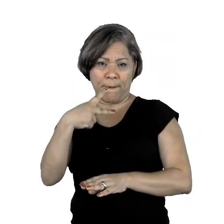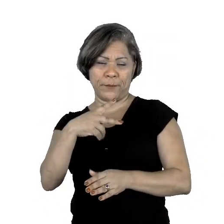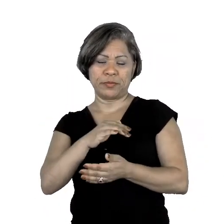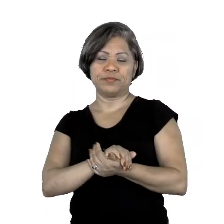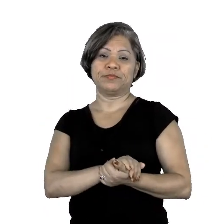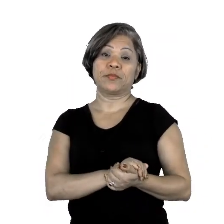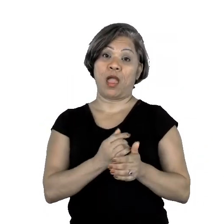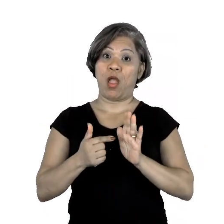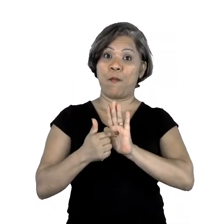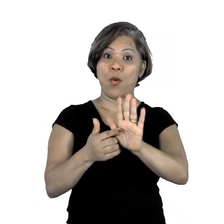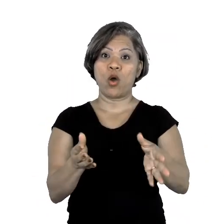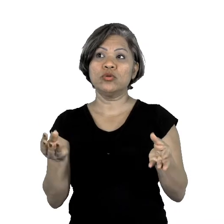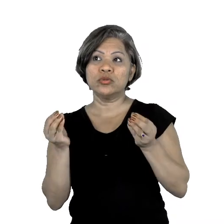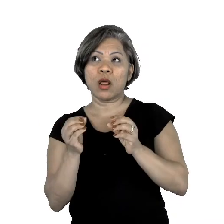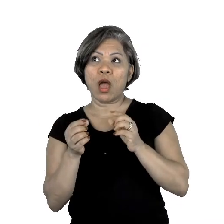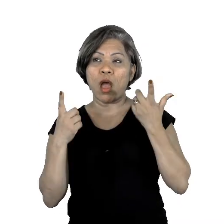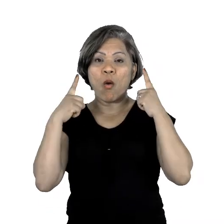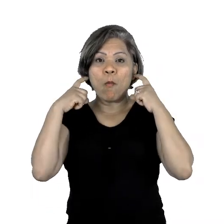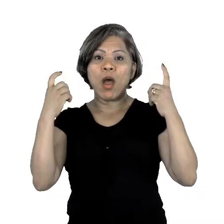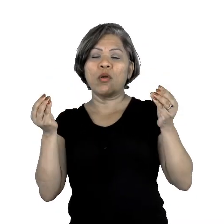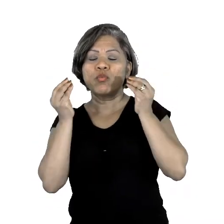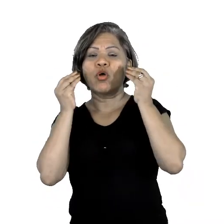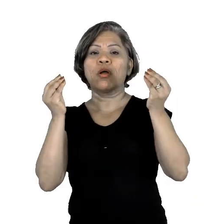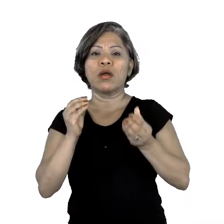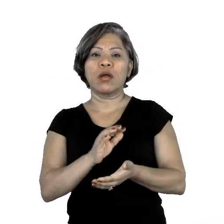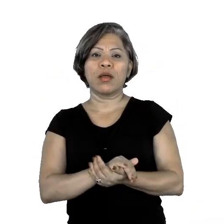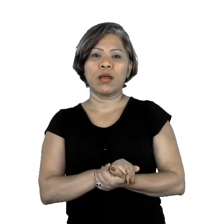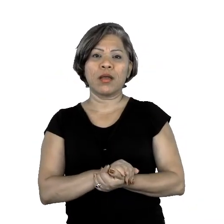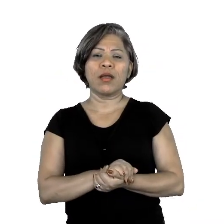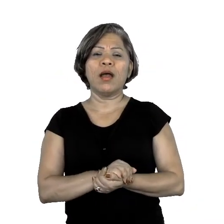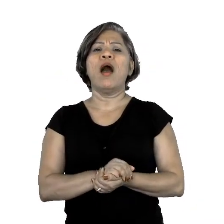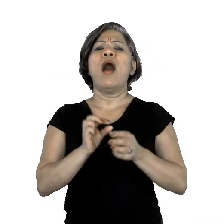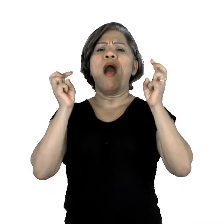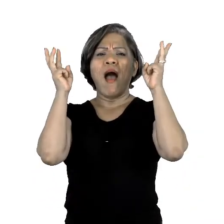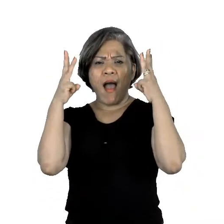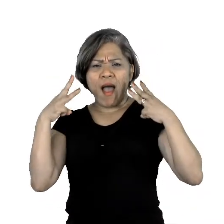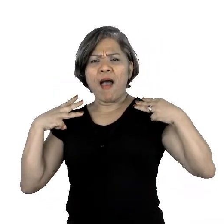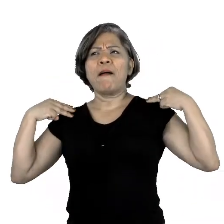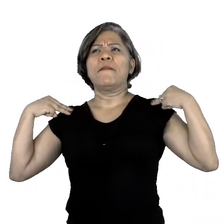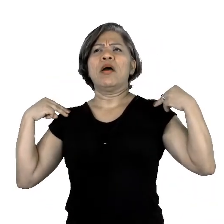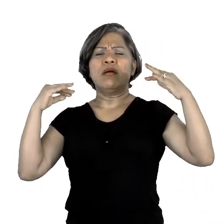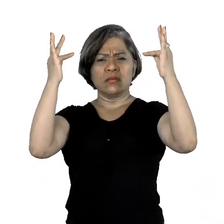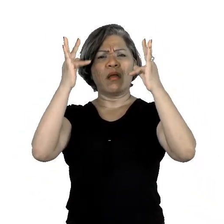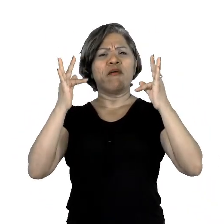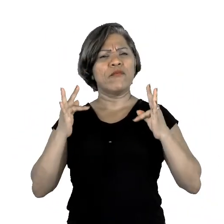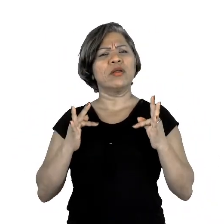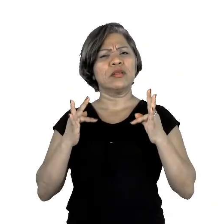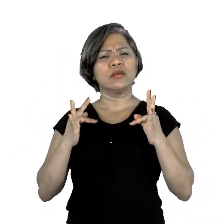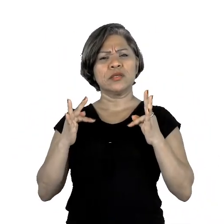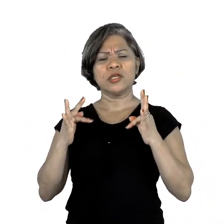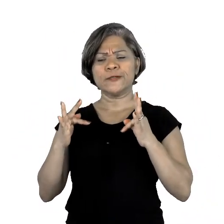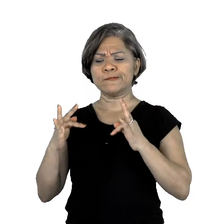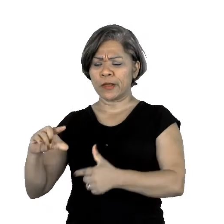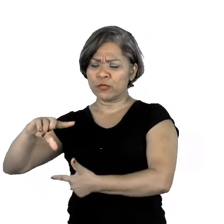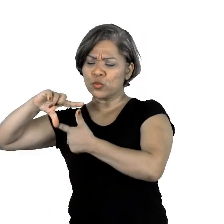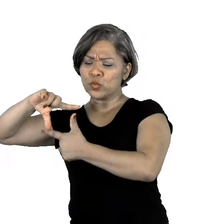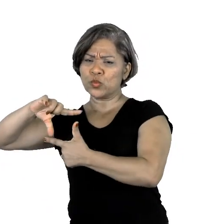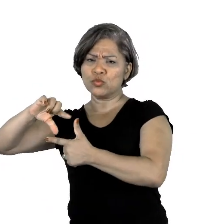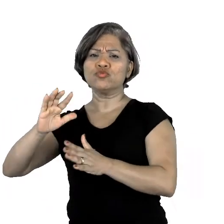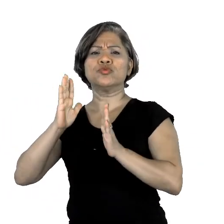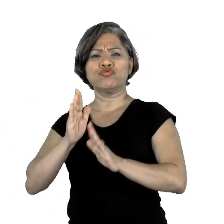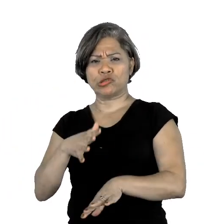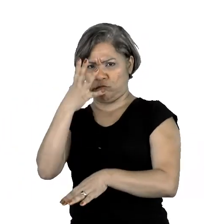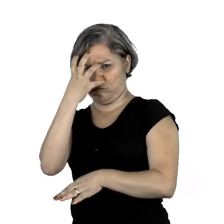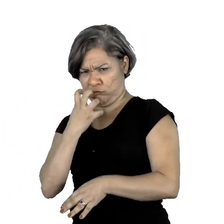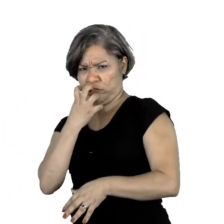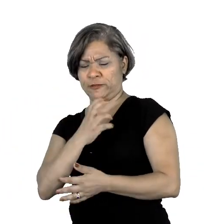Expressão do rosto dos personagens. A Magali estava feliz no primeiro quadrinho e no último já estava chateada. O